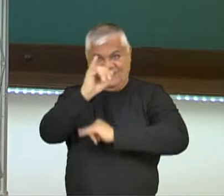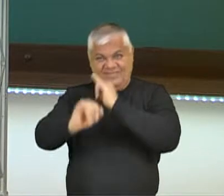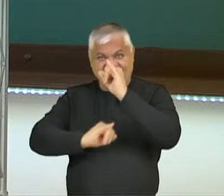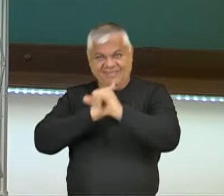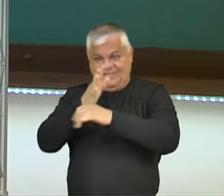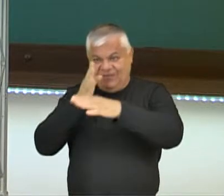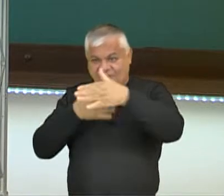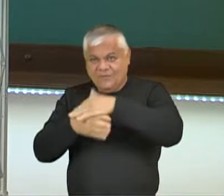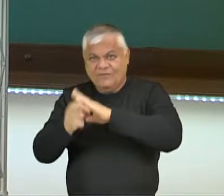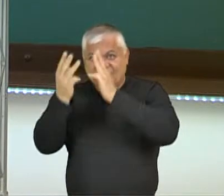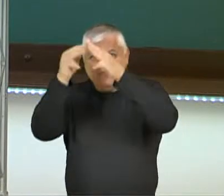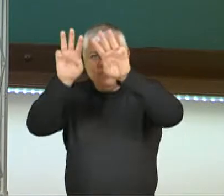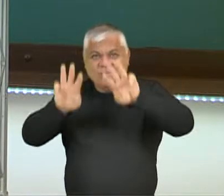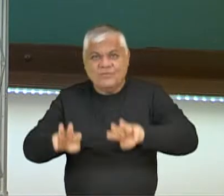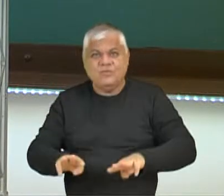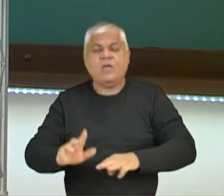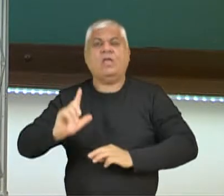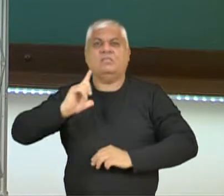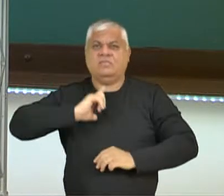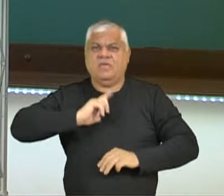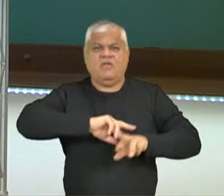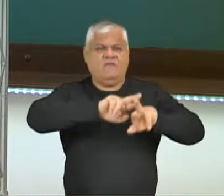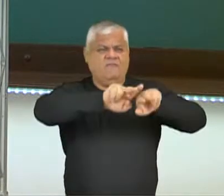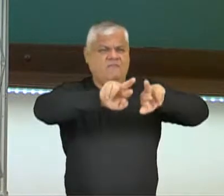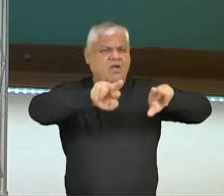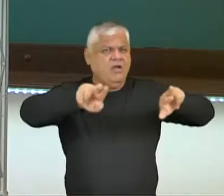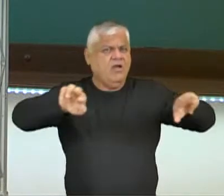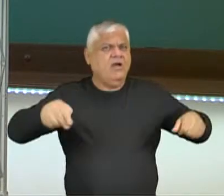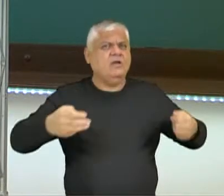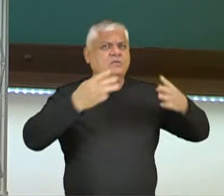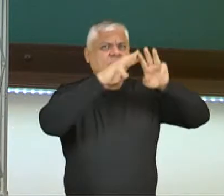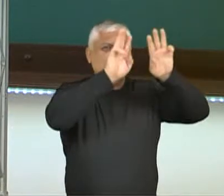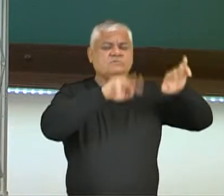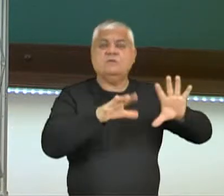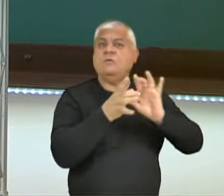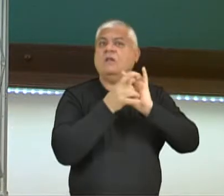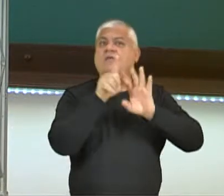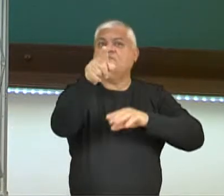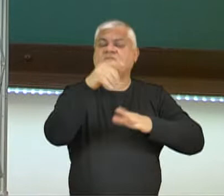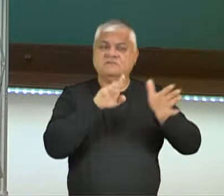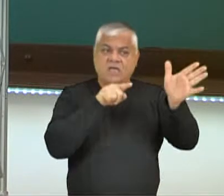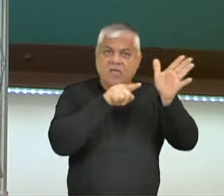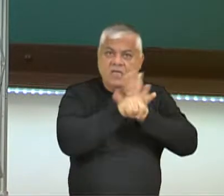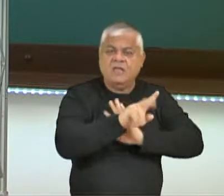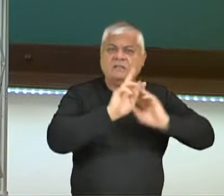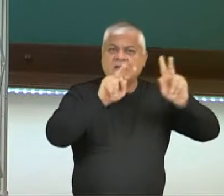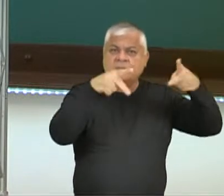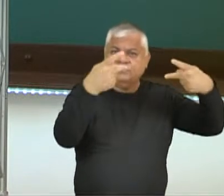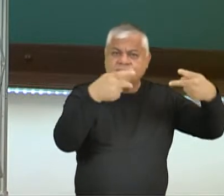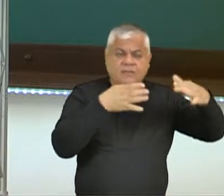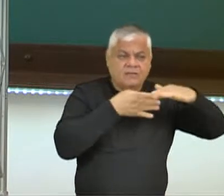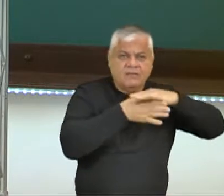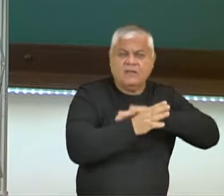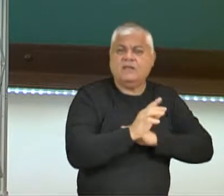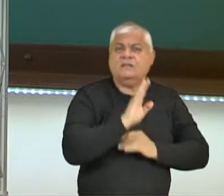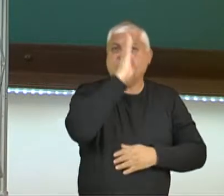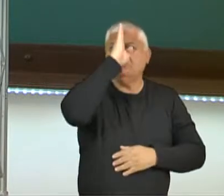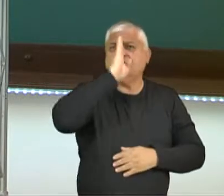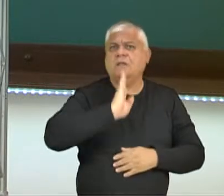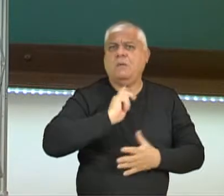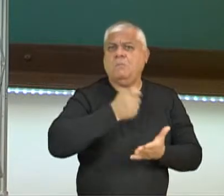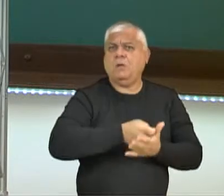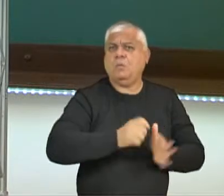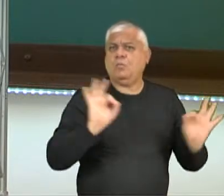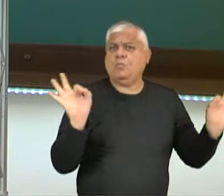museu? Tem muitos museus que tem à disposição. É só você entrar no site e navegar, sem custo, sem